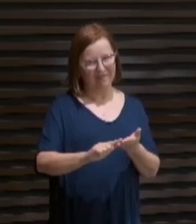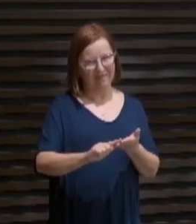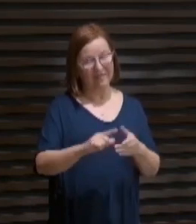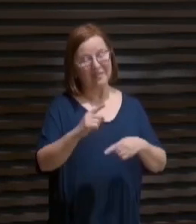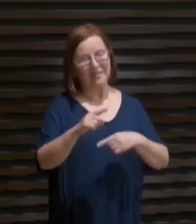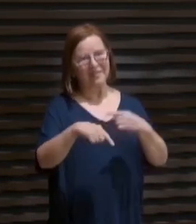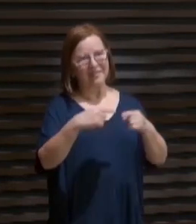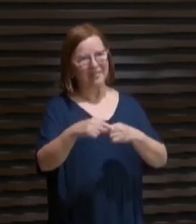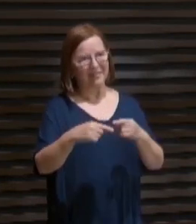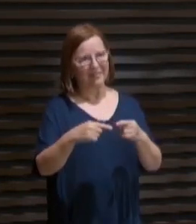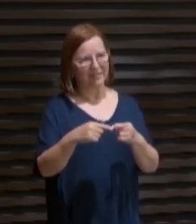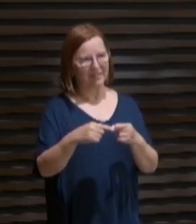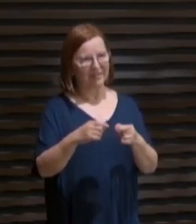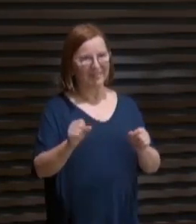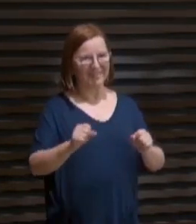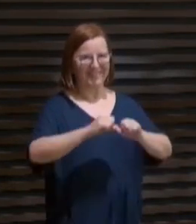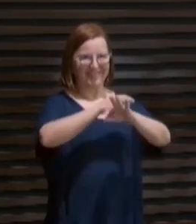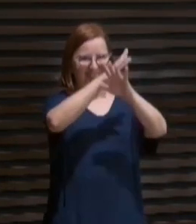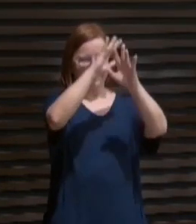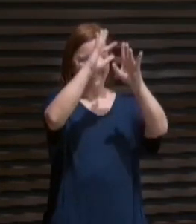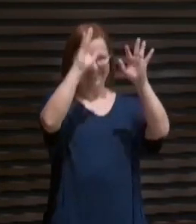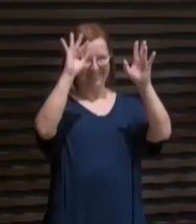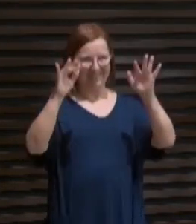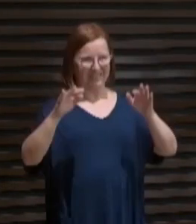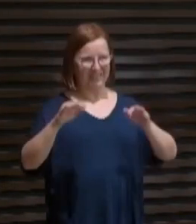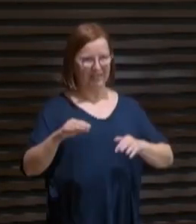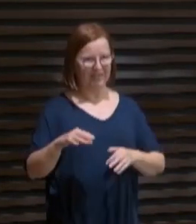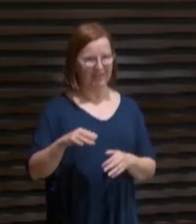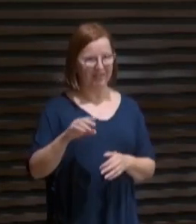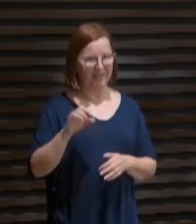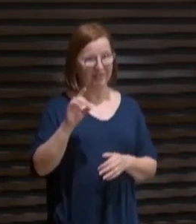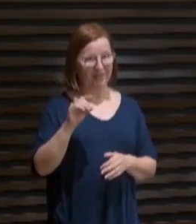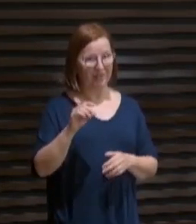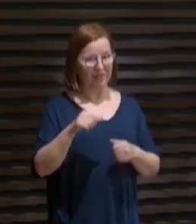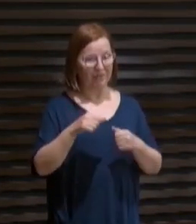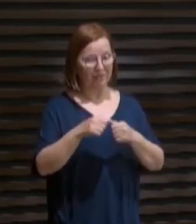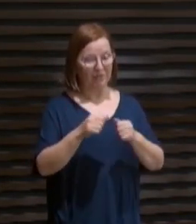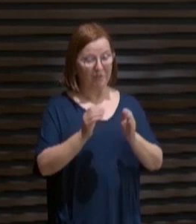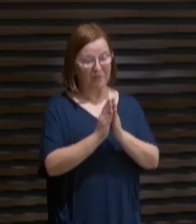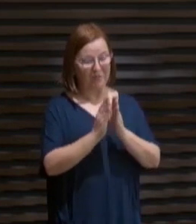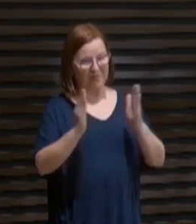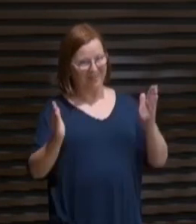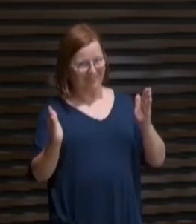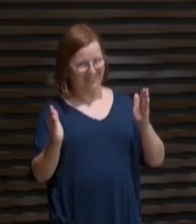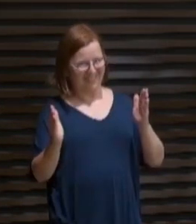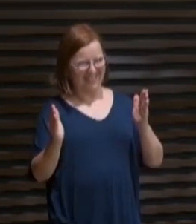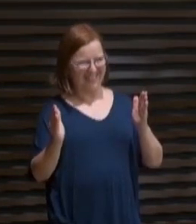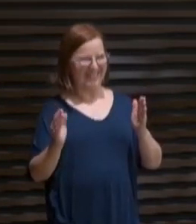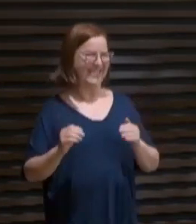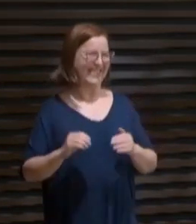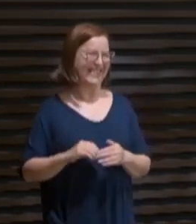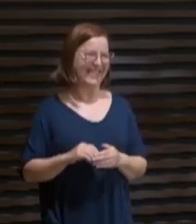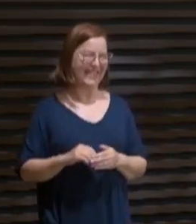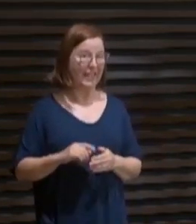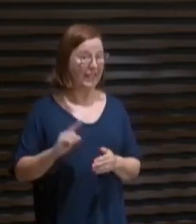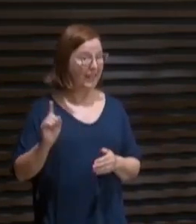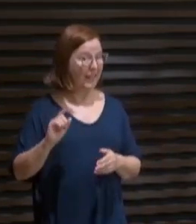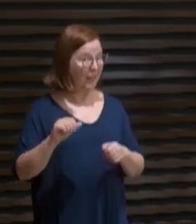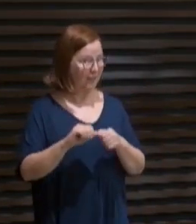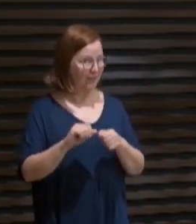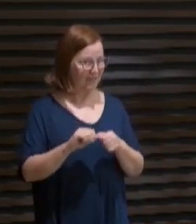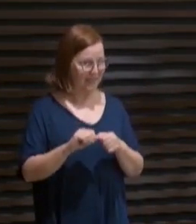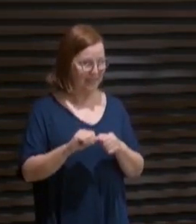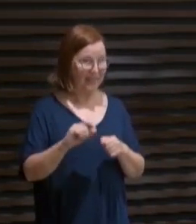e depois ele glorificou. Só ficou um intervalo aí no meio, na ponta, que ele não fez, ele não